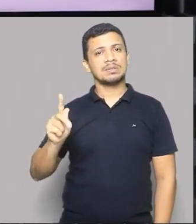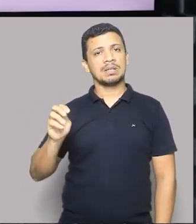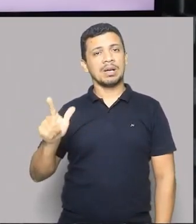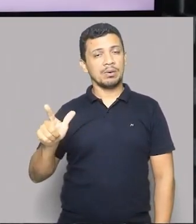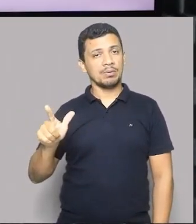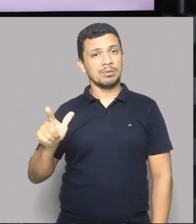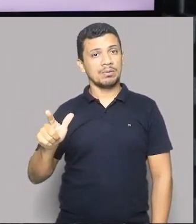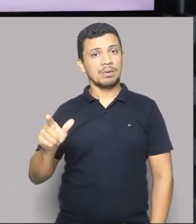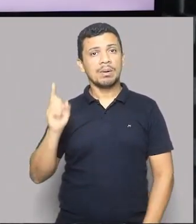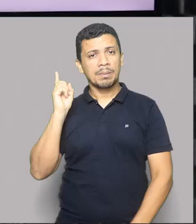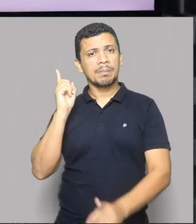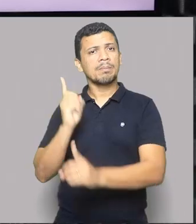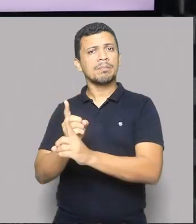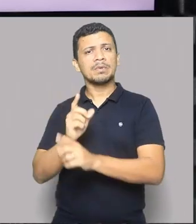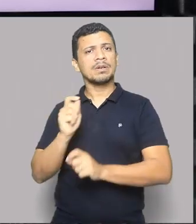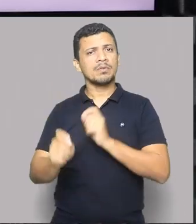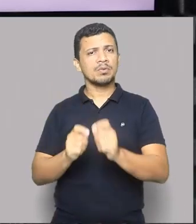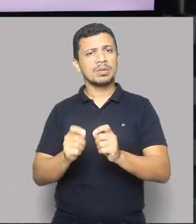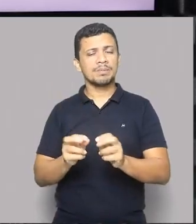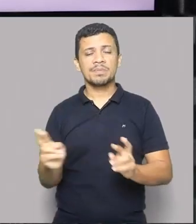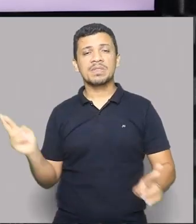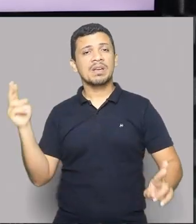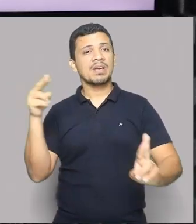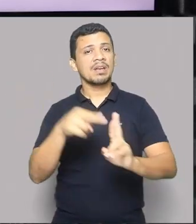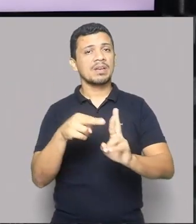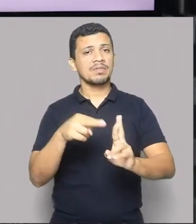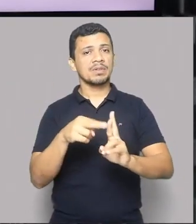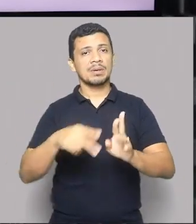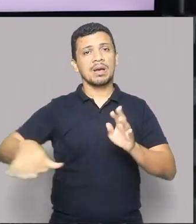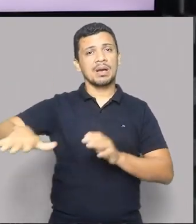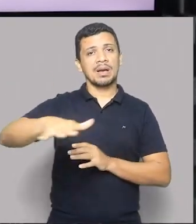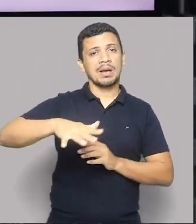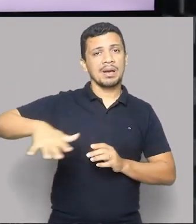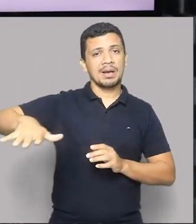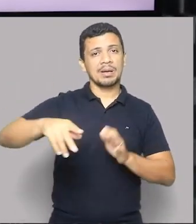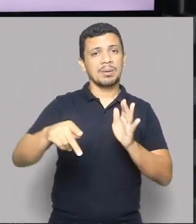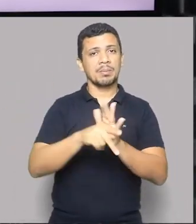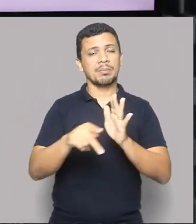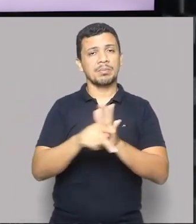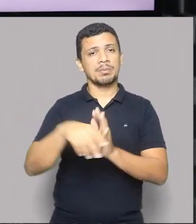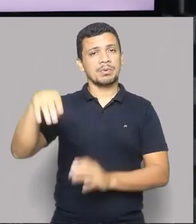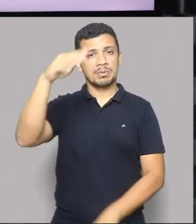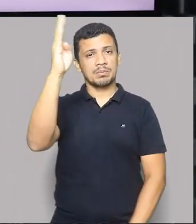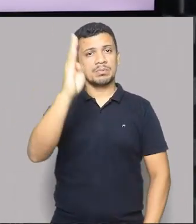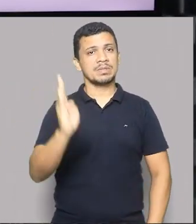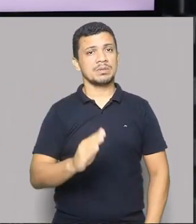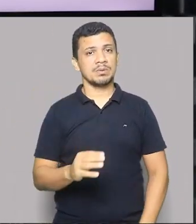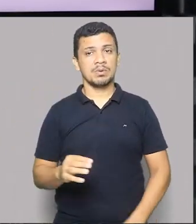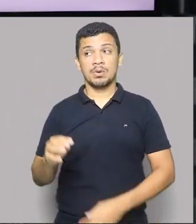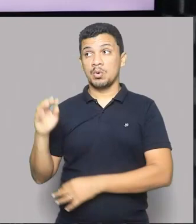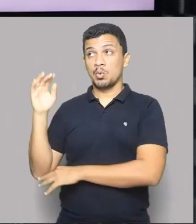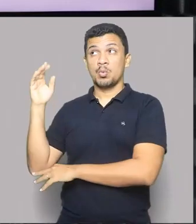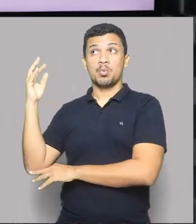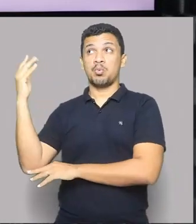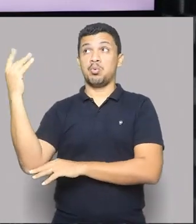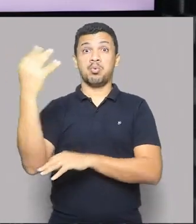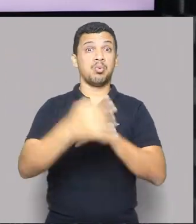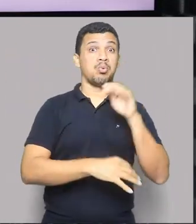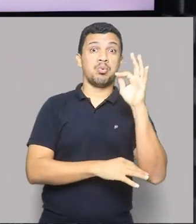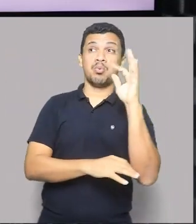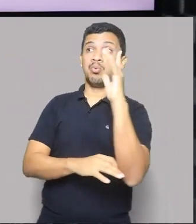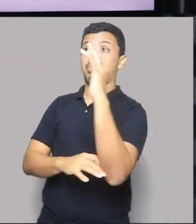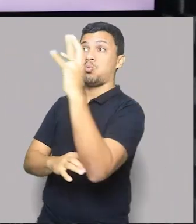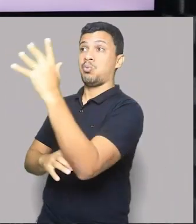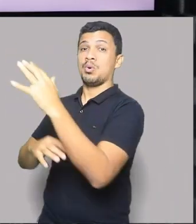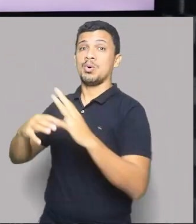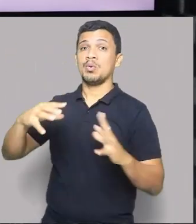Amazônia legal, ele está se referindo à Amazônia brasileira. Uma das maiores florestas do mundo, que